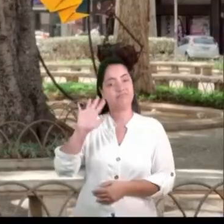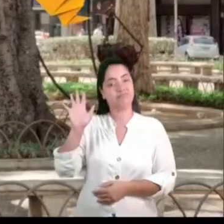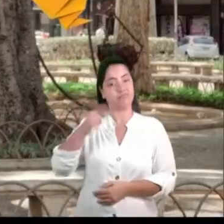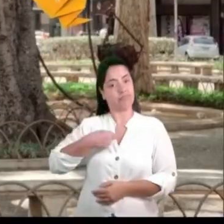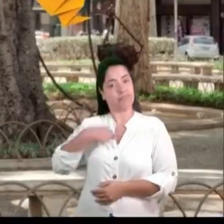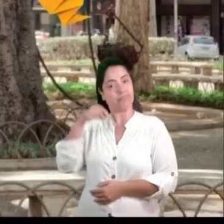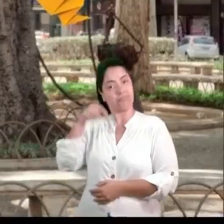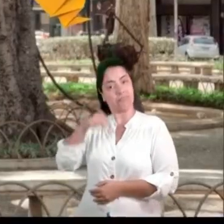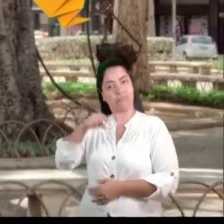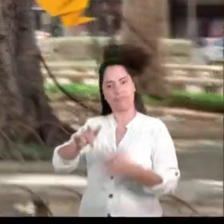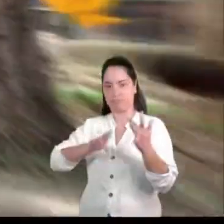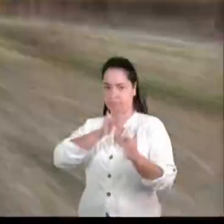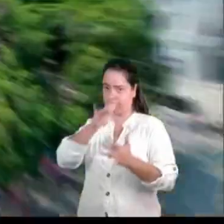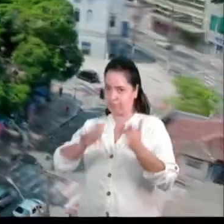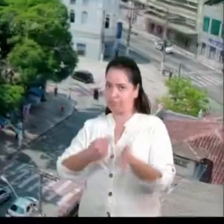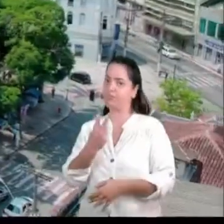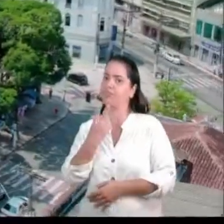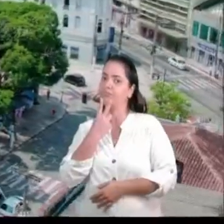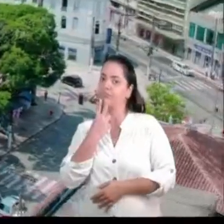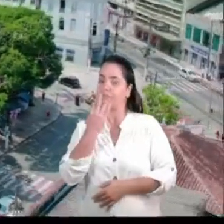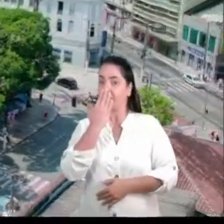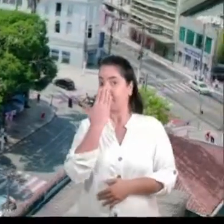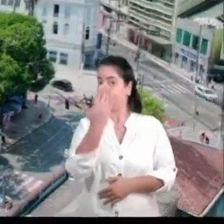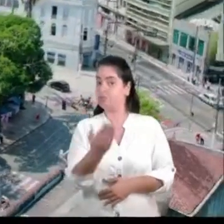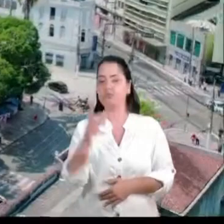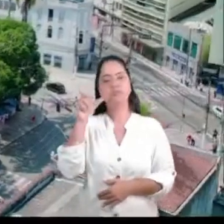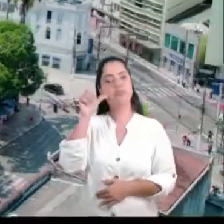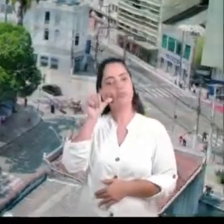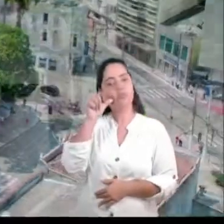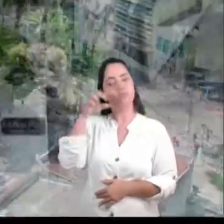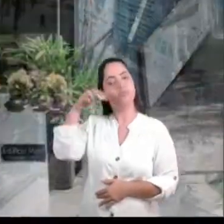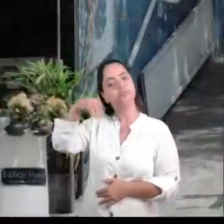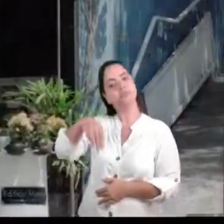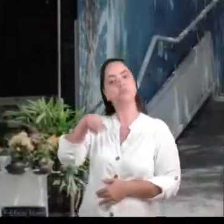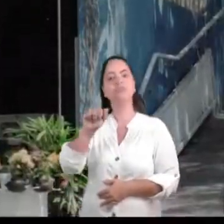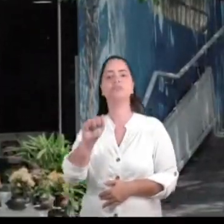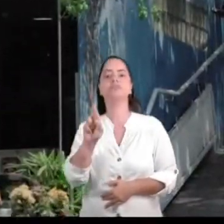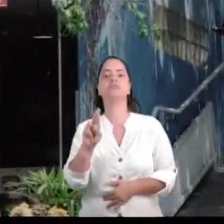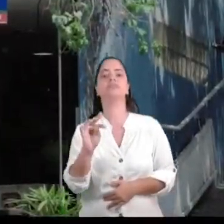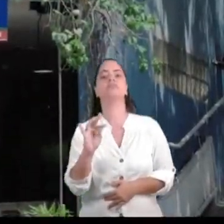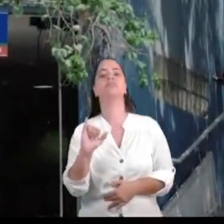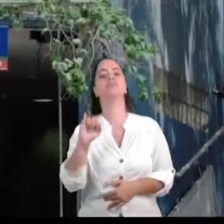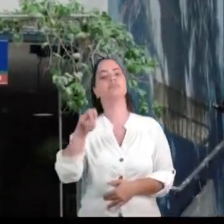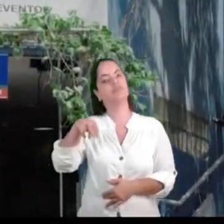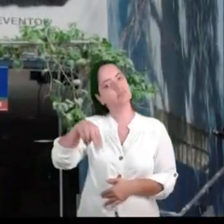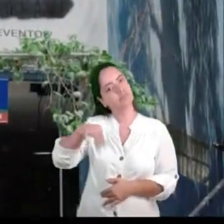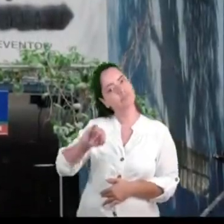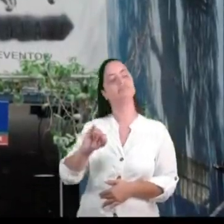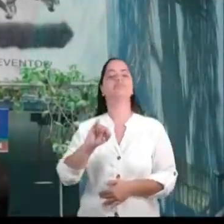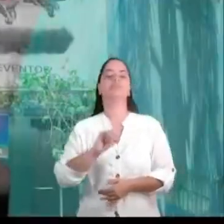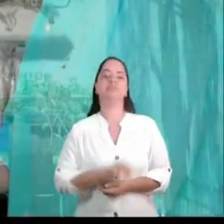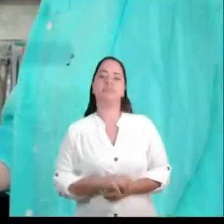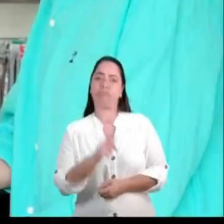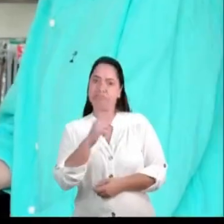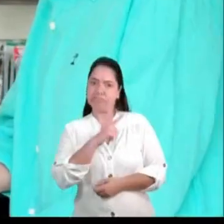Gente, estou aqui na Praça Costa Pereira, em Vitória, em frente à loja do seu Martini. Ele